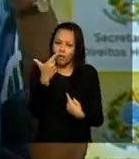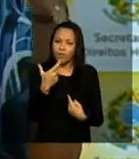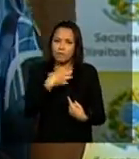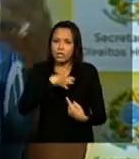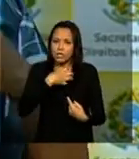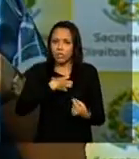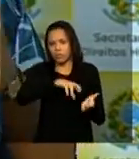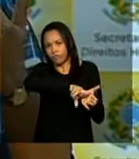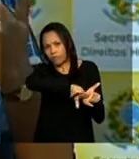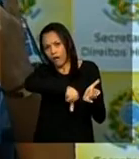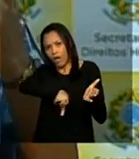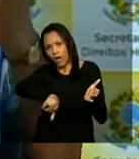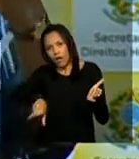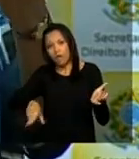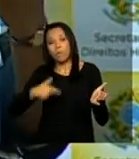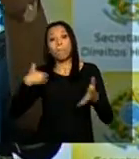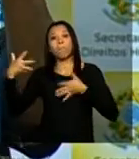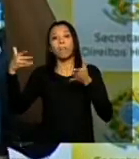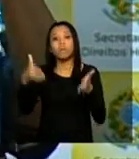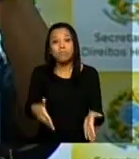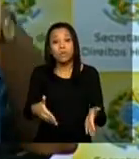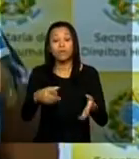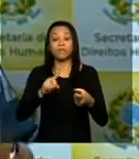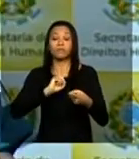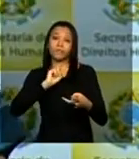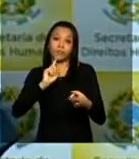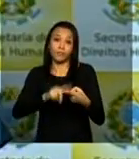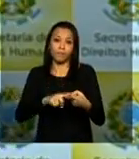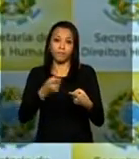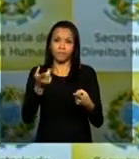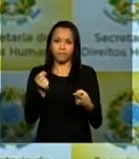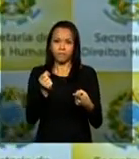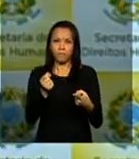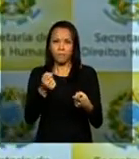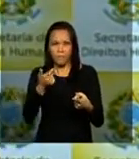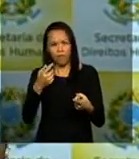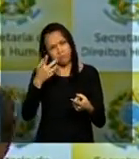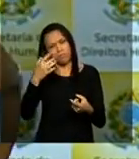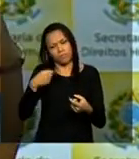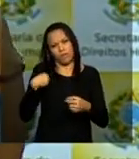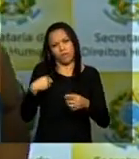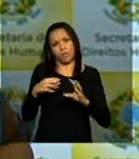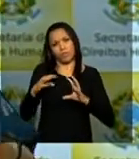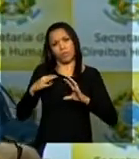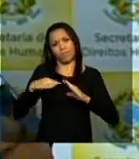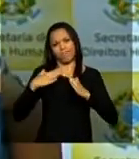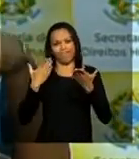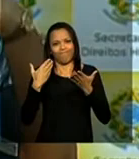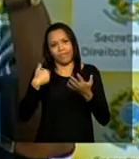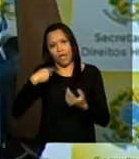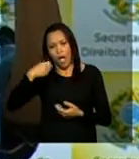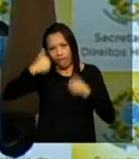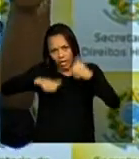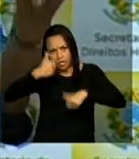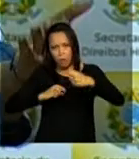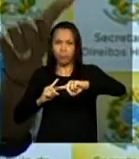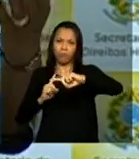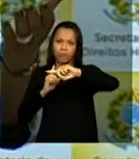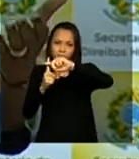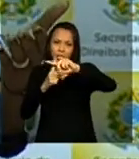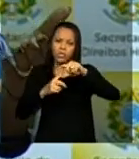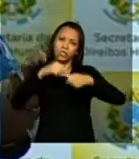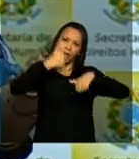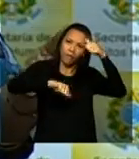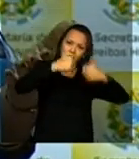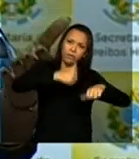de participação seja do ponto de vista dos efeitos negativos seja do ponto de vista de produção de